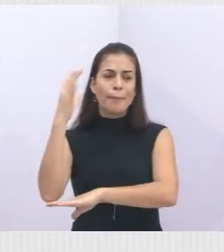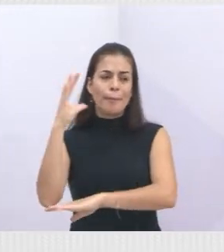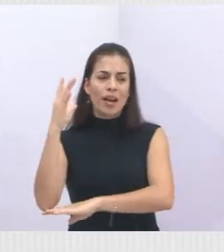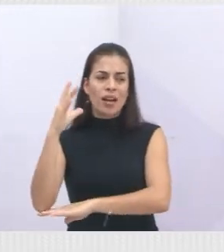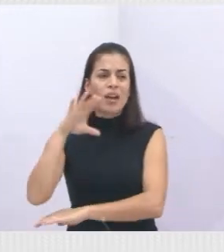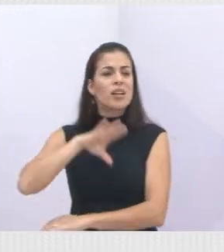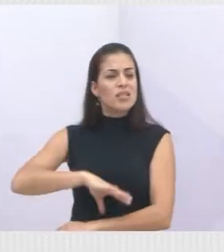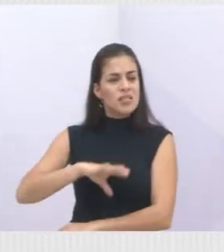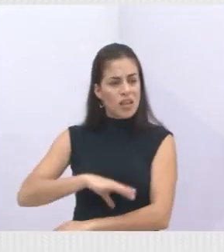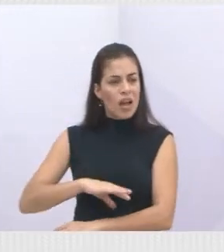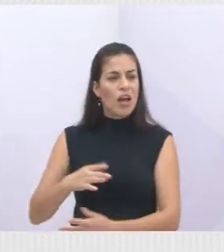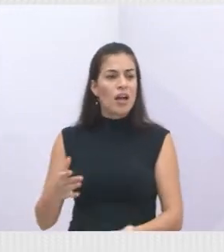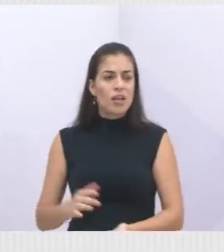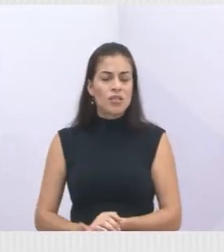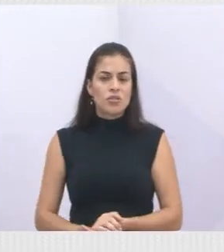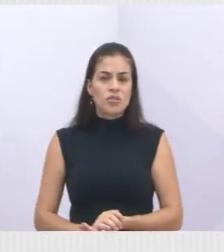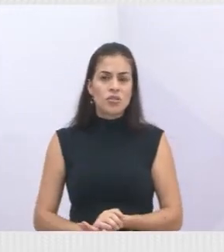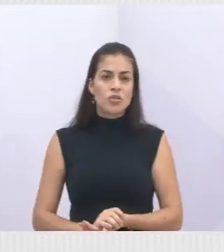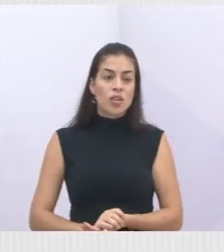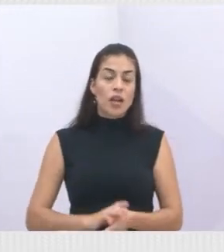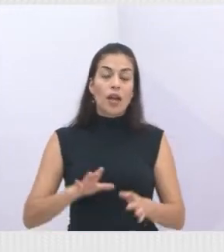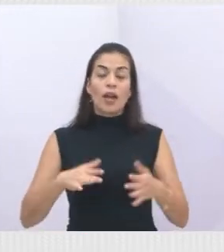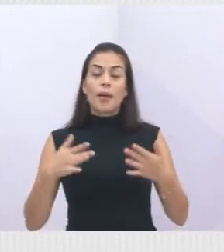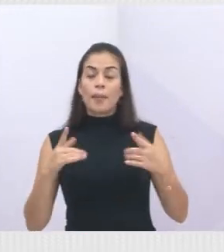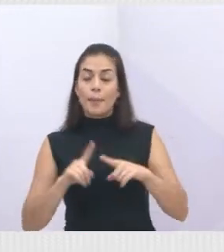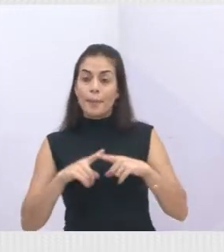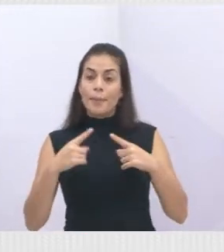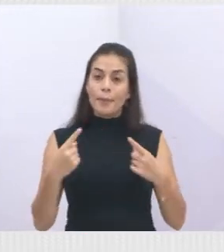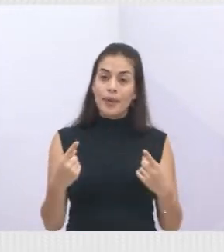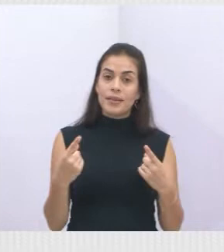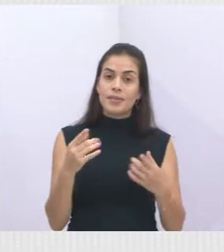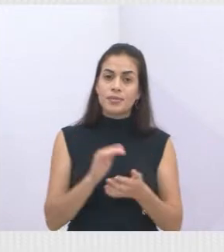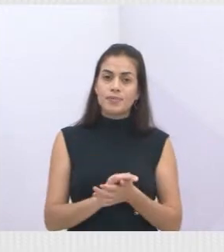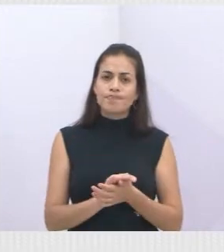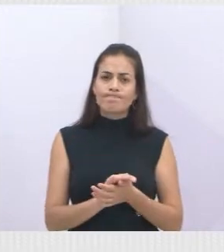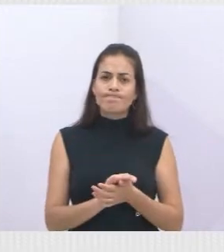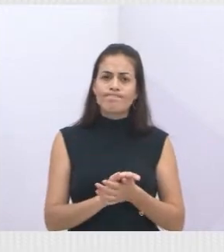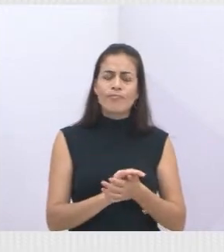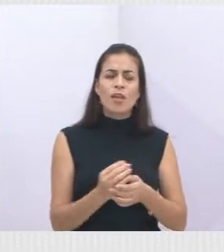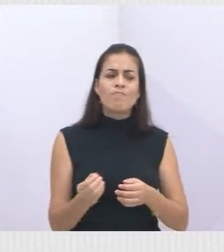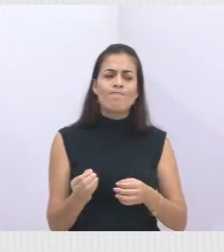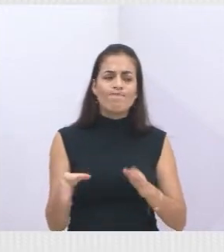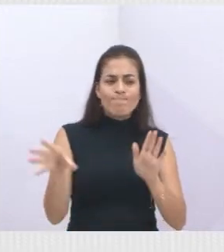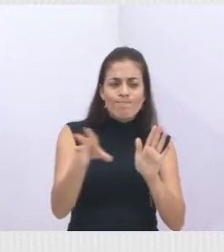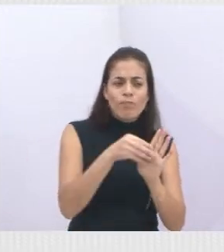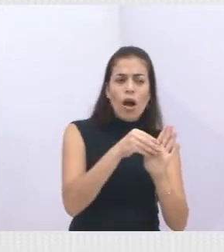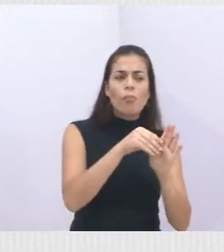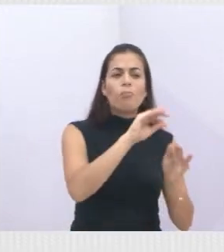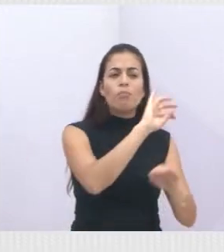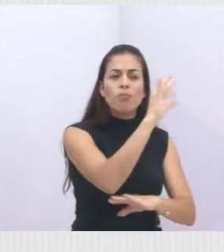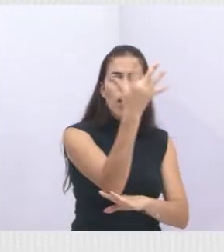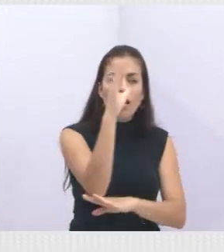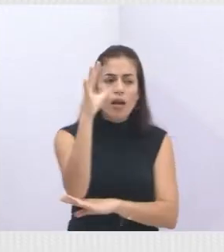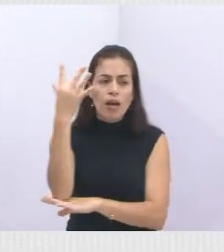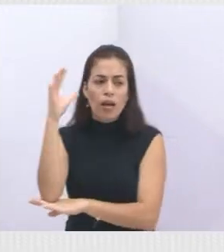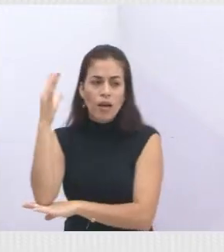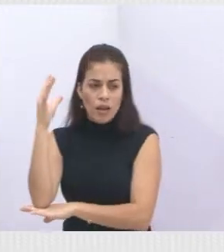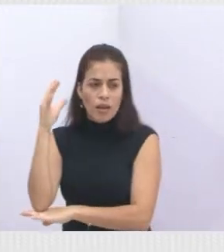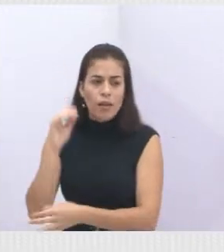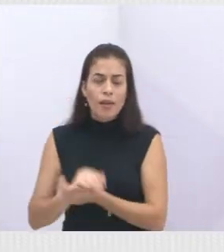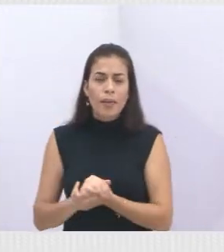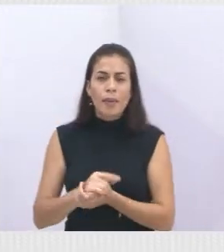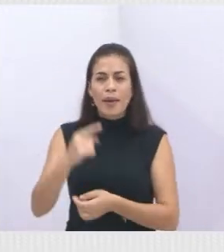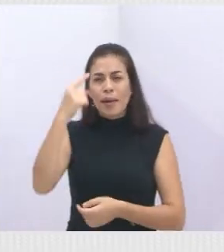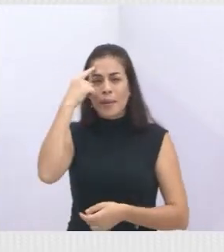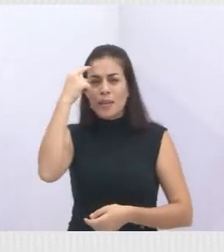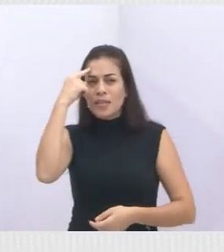termos de restauração florestal e aumento de cobertura vegetal, a gente tem que pensar em zona urbana. Aí,